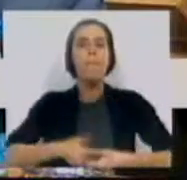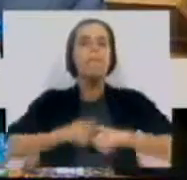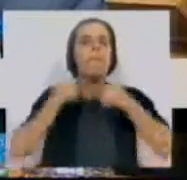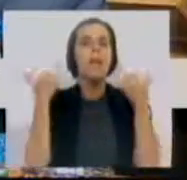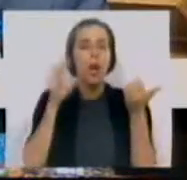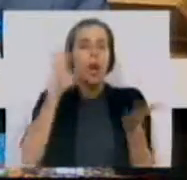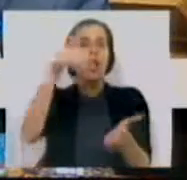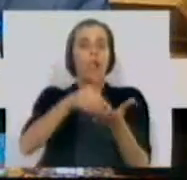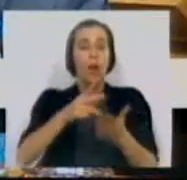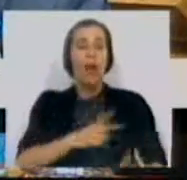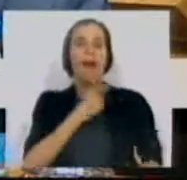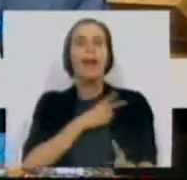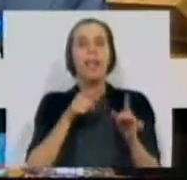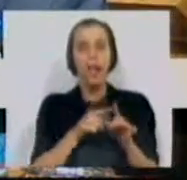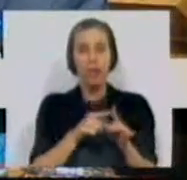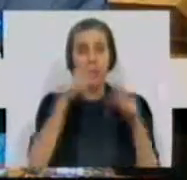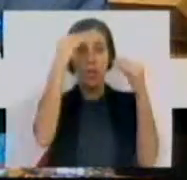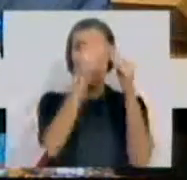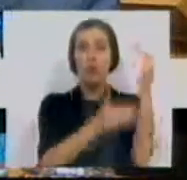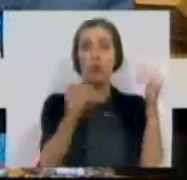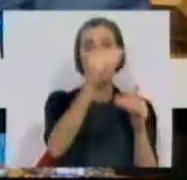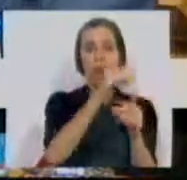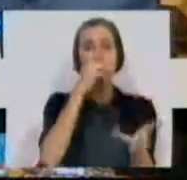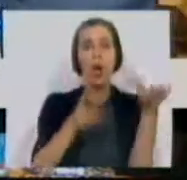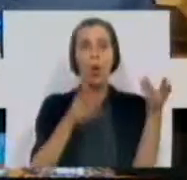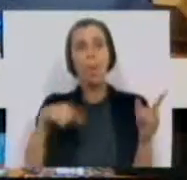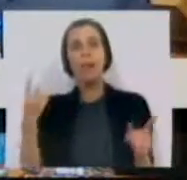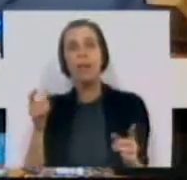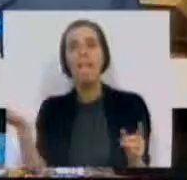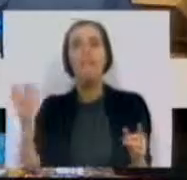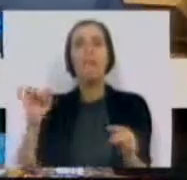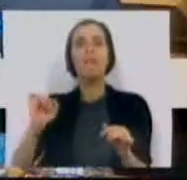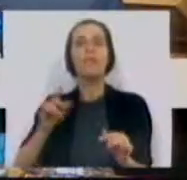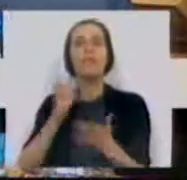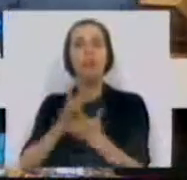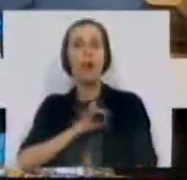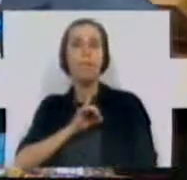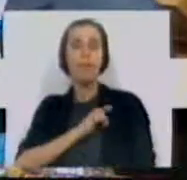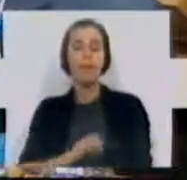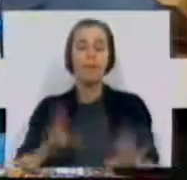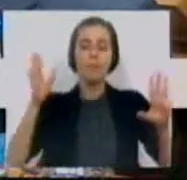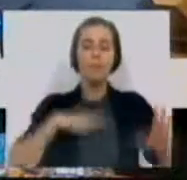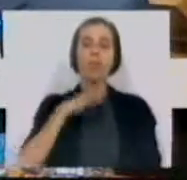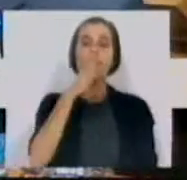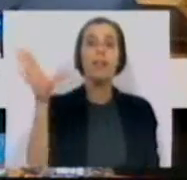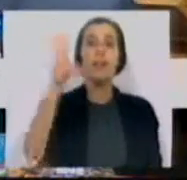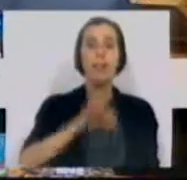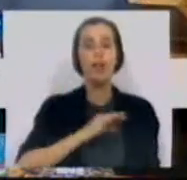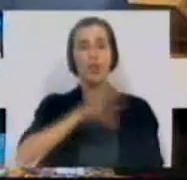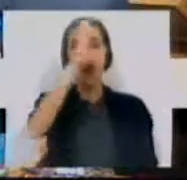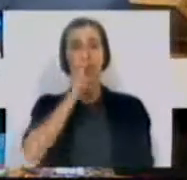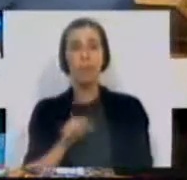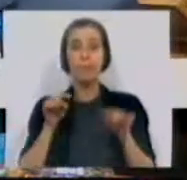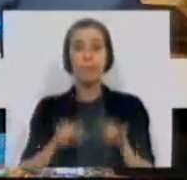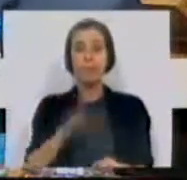melhores resultados académicos no ensino superior do que aqueles que provém de escolas privadas. Mas queremos dizer-lhe mais, Sr. Ministro.